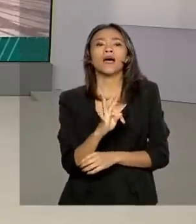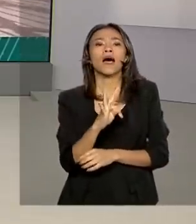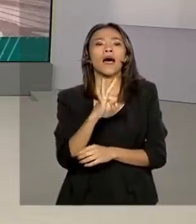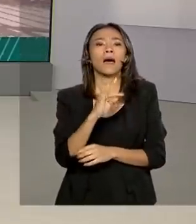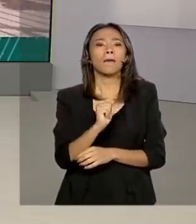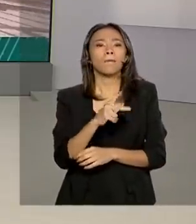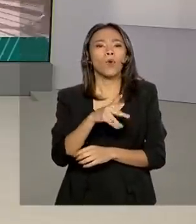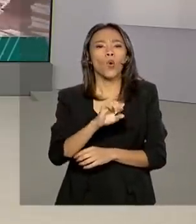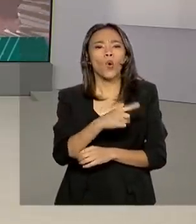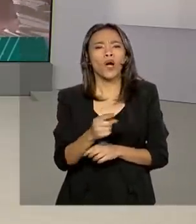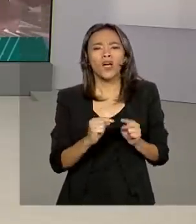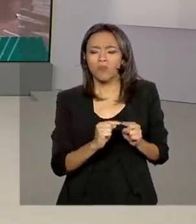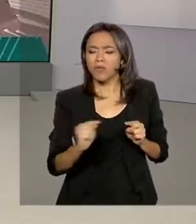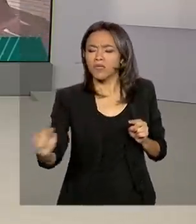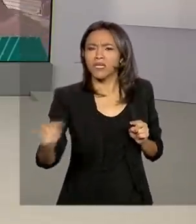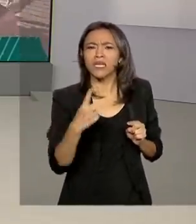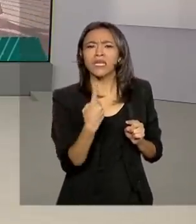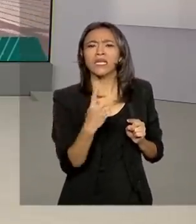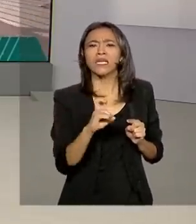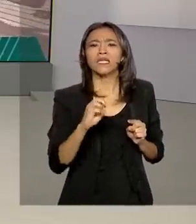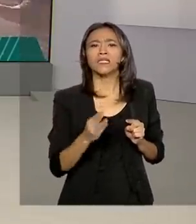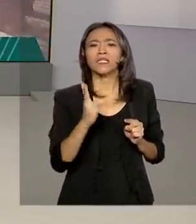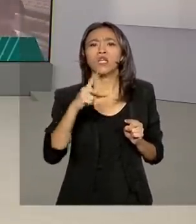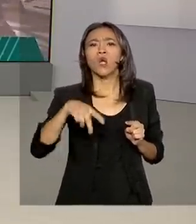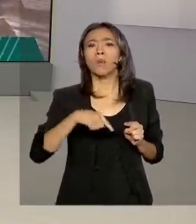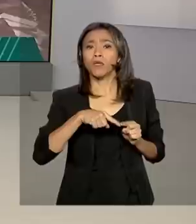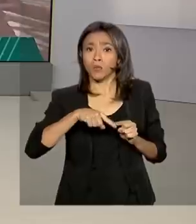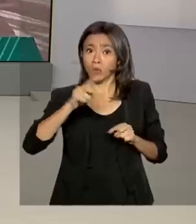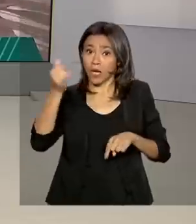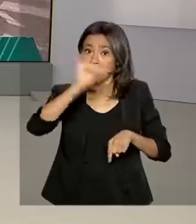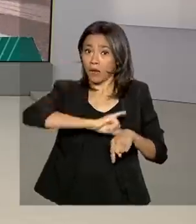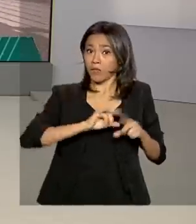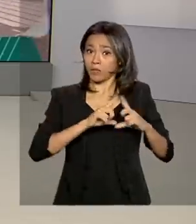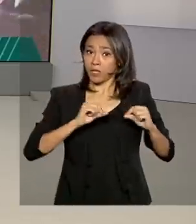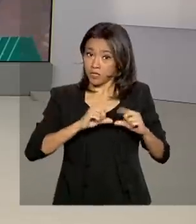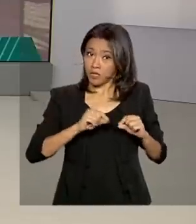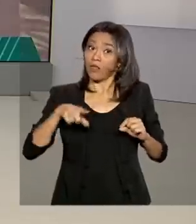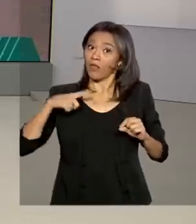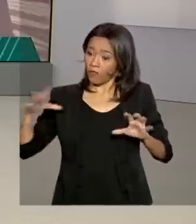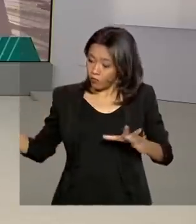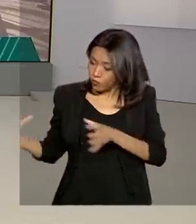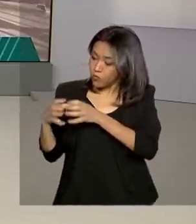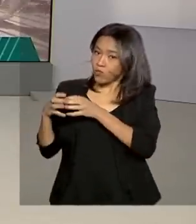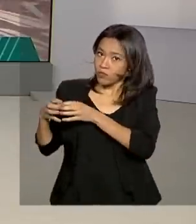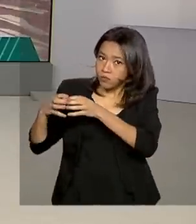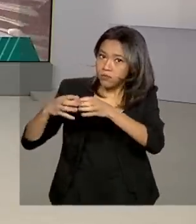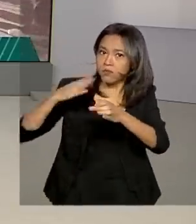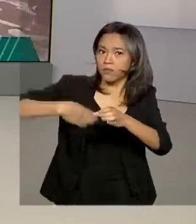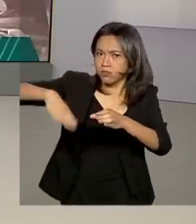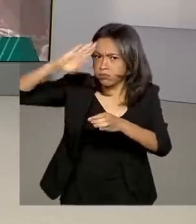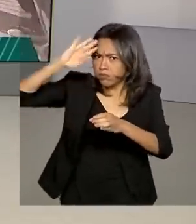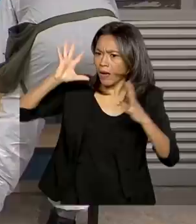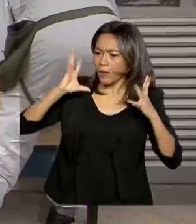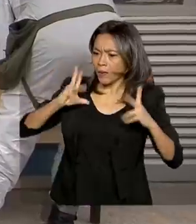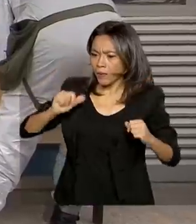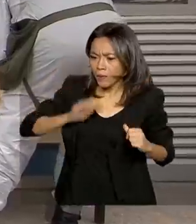de 15 quilômetros de Brasília, passaram pela desinfecção feita por integrantes do Comando Conjunto do Planalto.